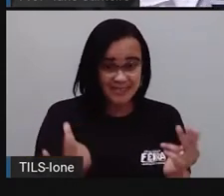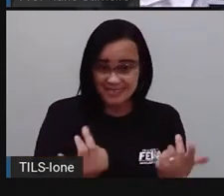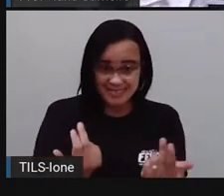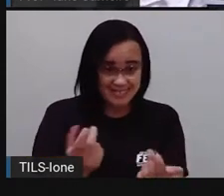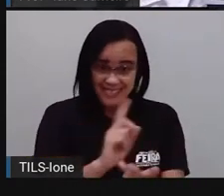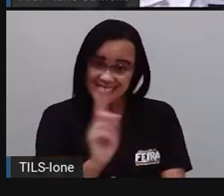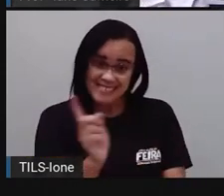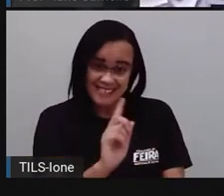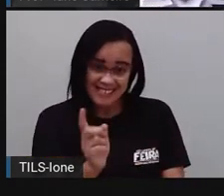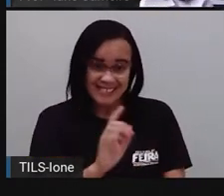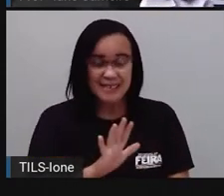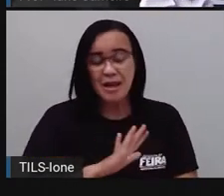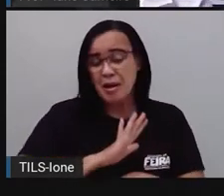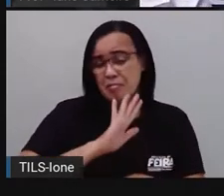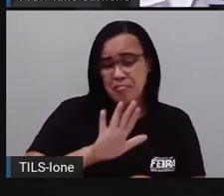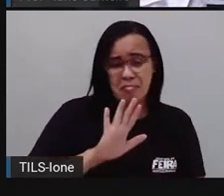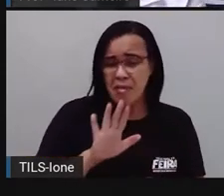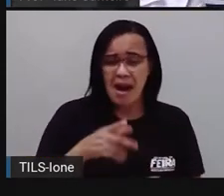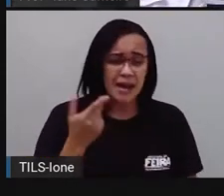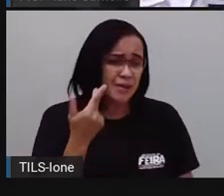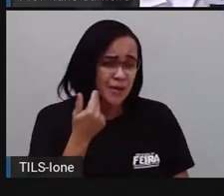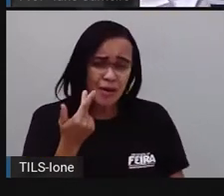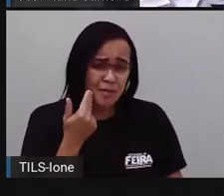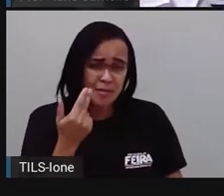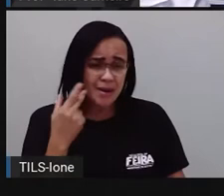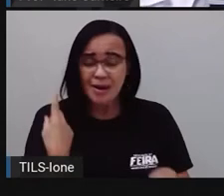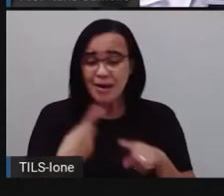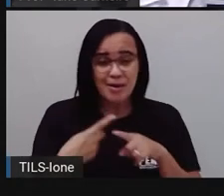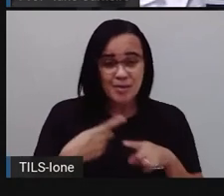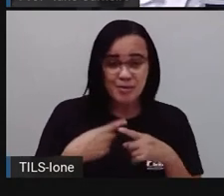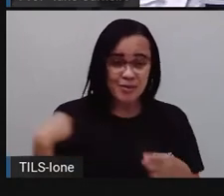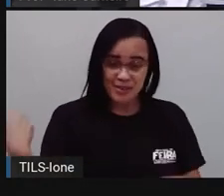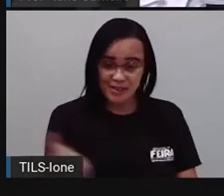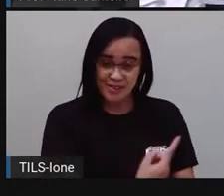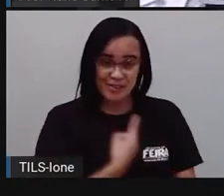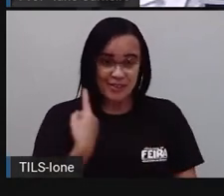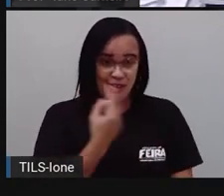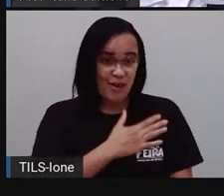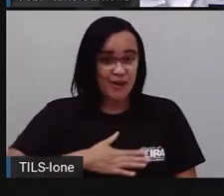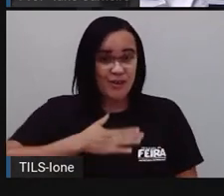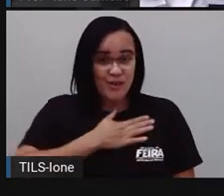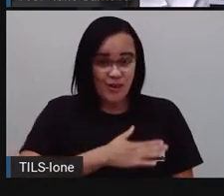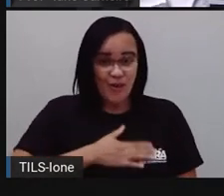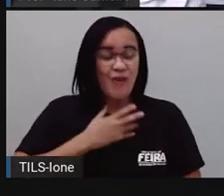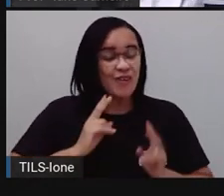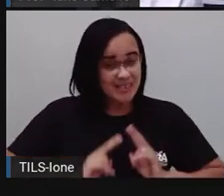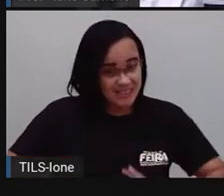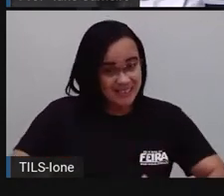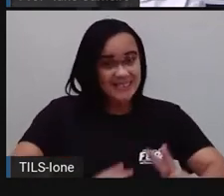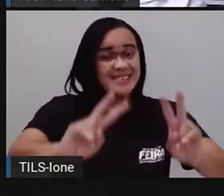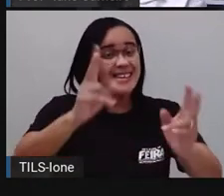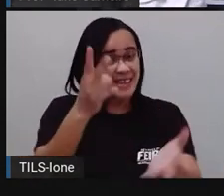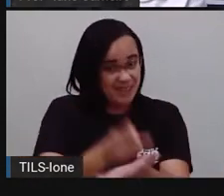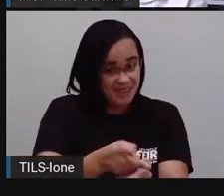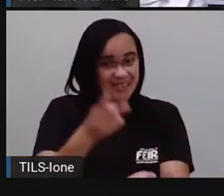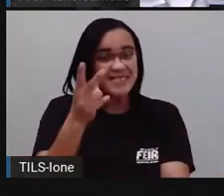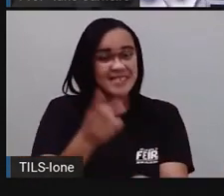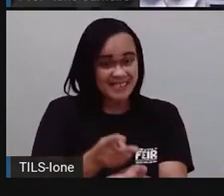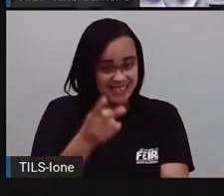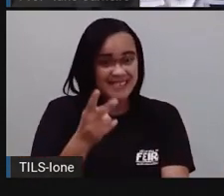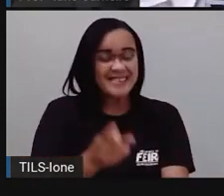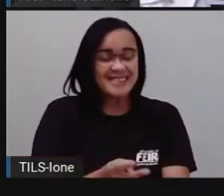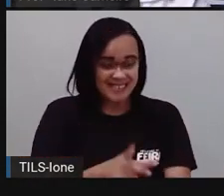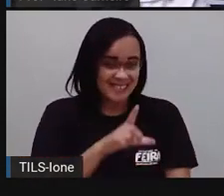Mas nada disso importa, pois a gente se gosta. E é sempre assim que deve ser. Então, ó que letra